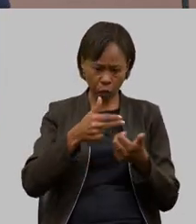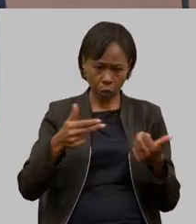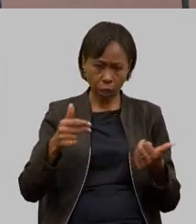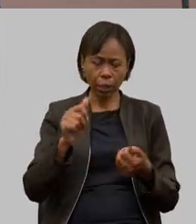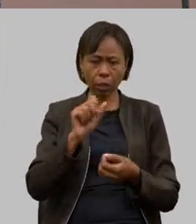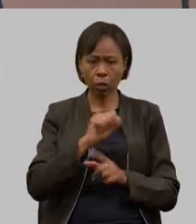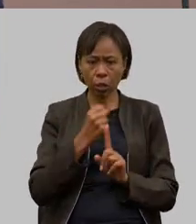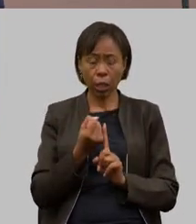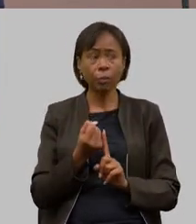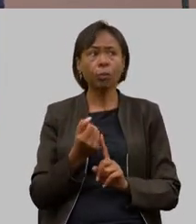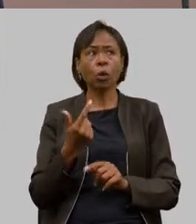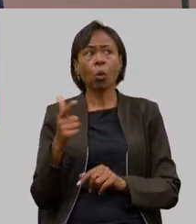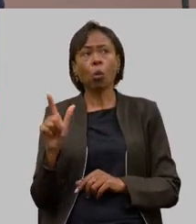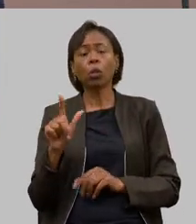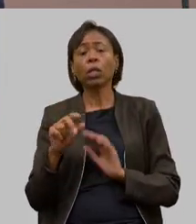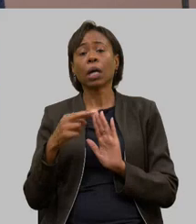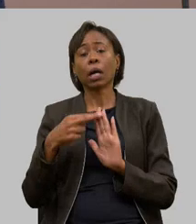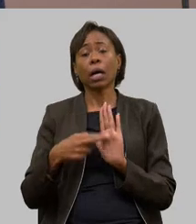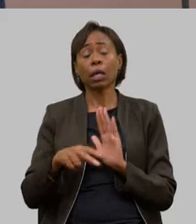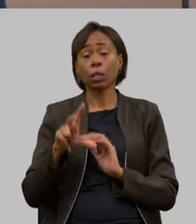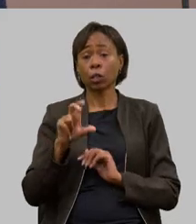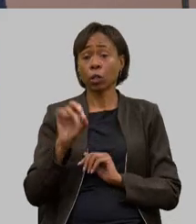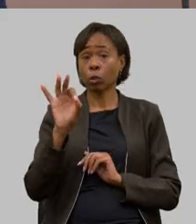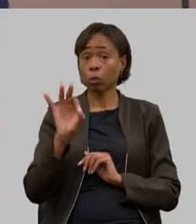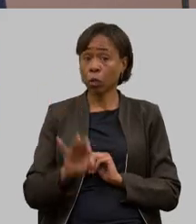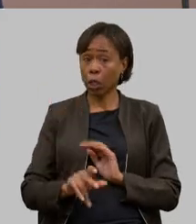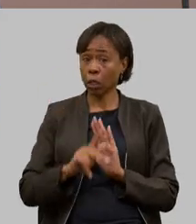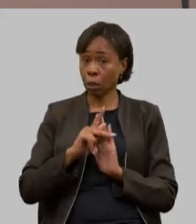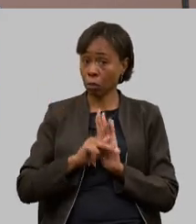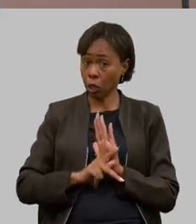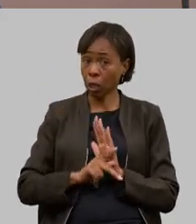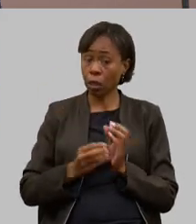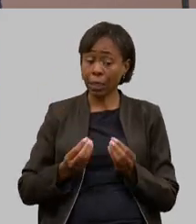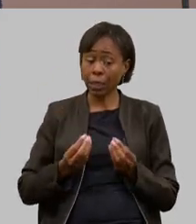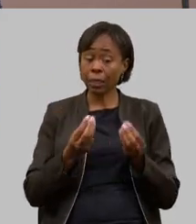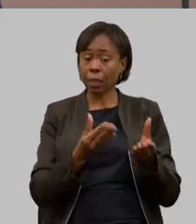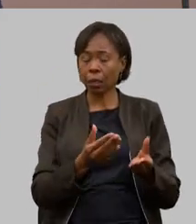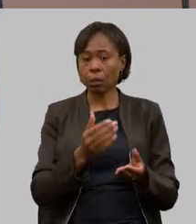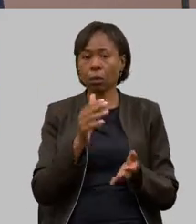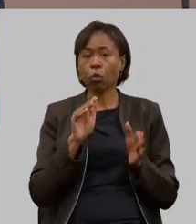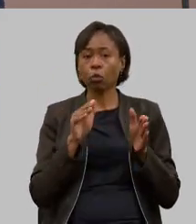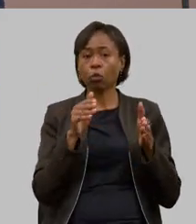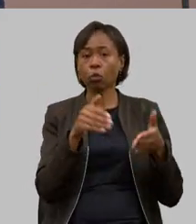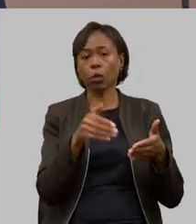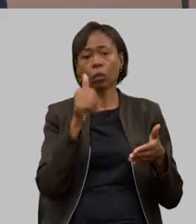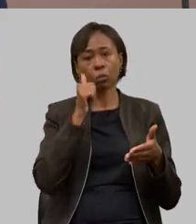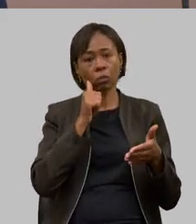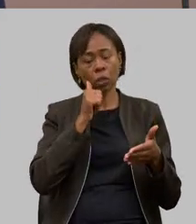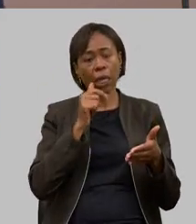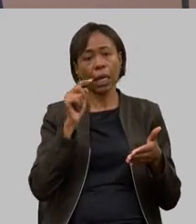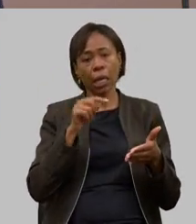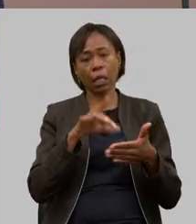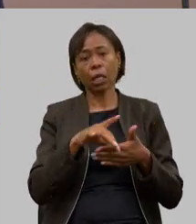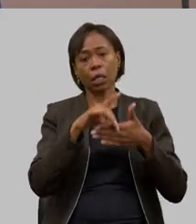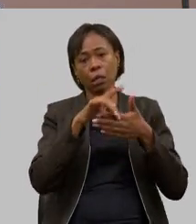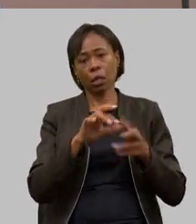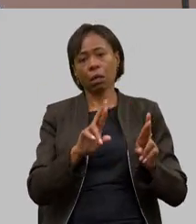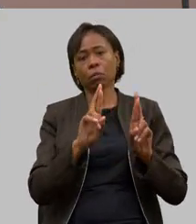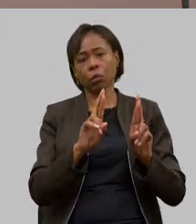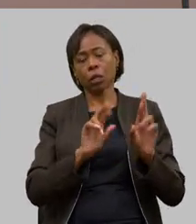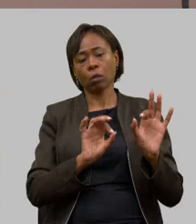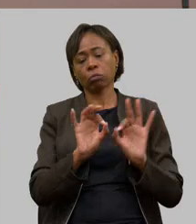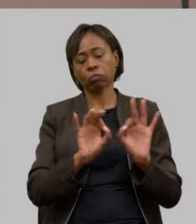é que 50% desse recurso tem que ir para mulheres as mulheres é que tem que fazer essa administração e ela que tem que ser a